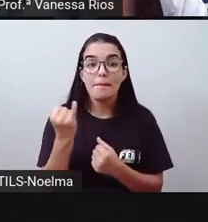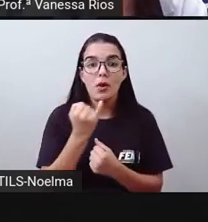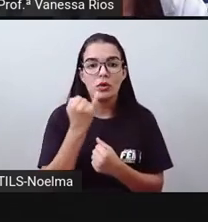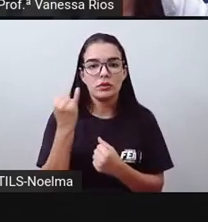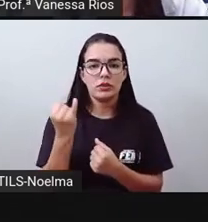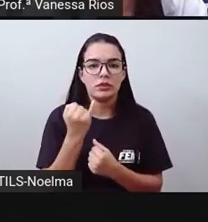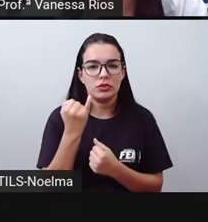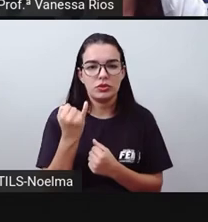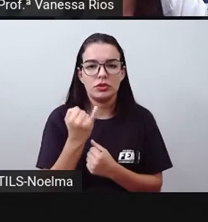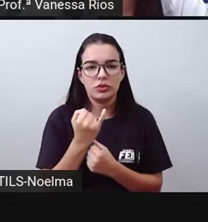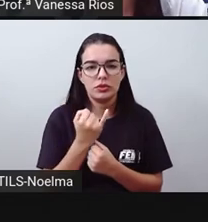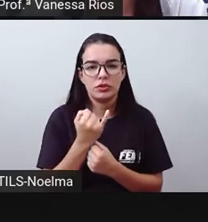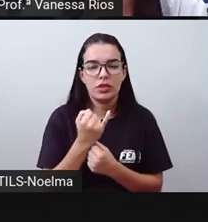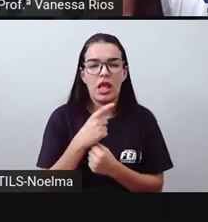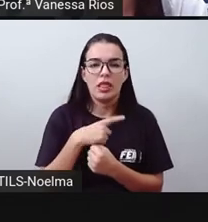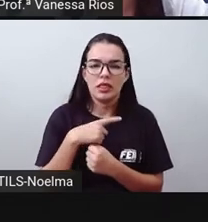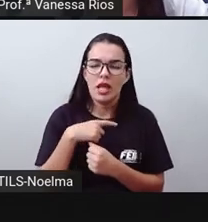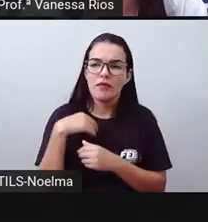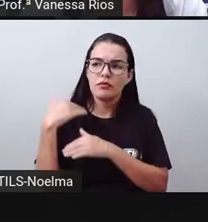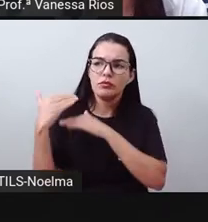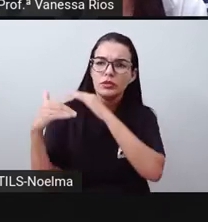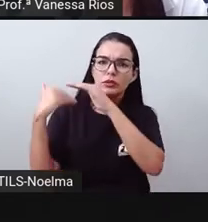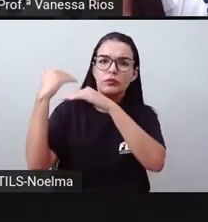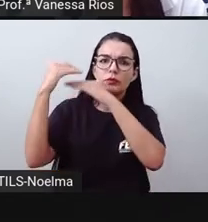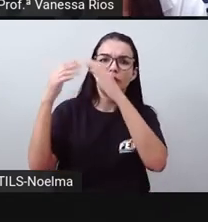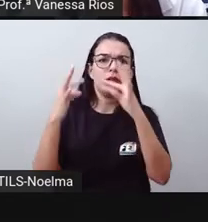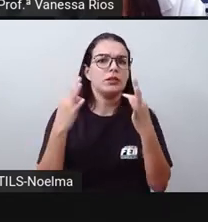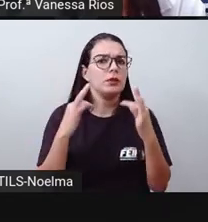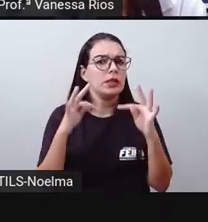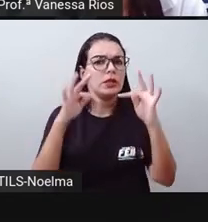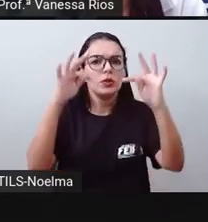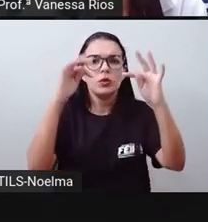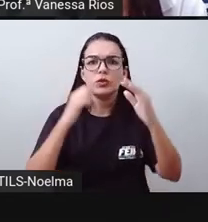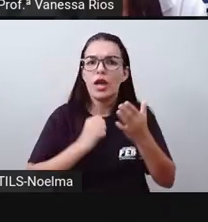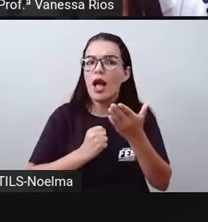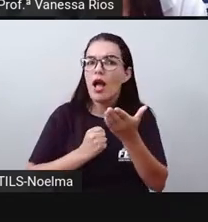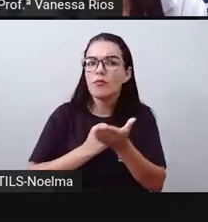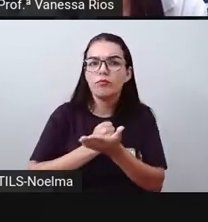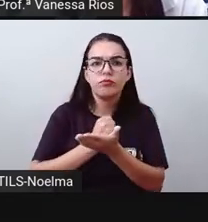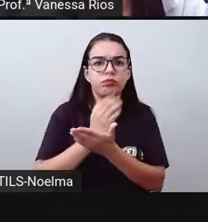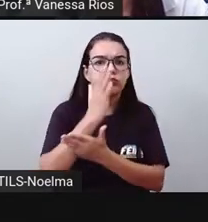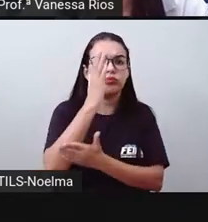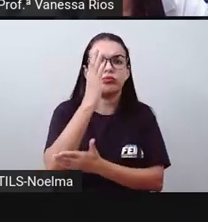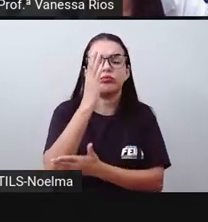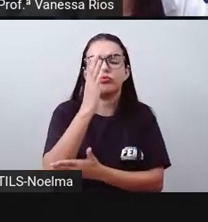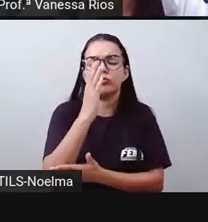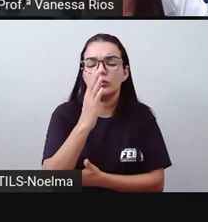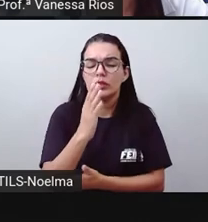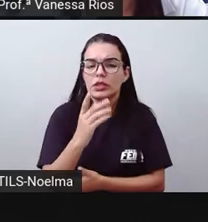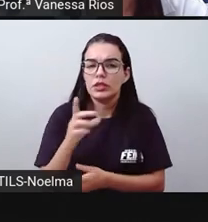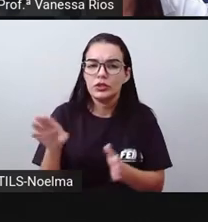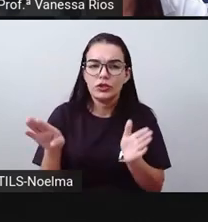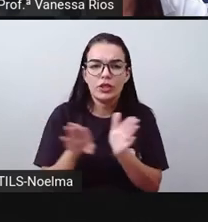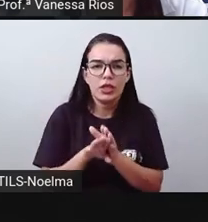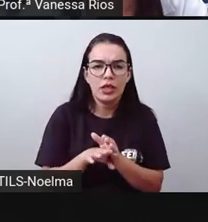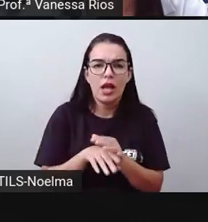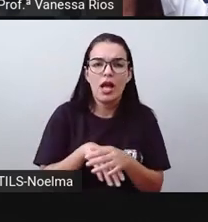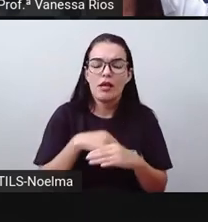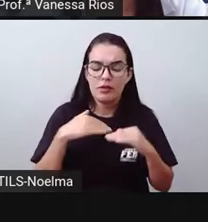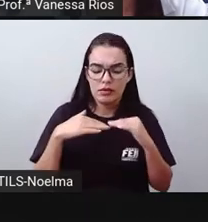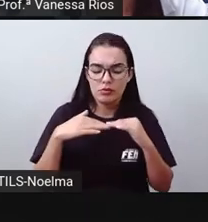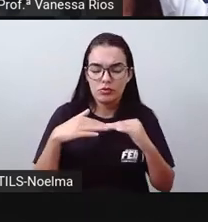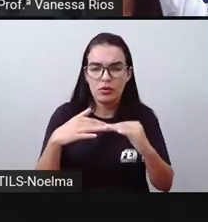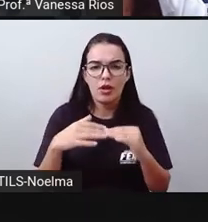país, houve aí esse desenvolvimento, esse investimento para chegar a tantos estados brasileiros.